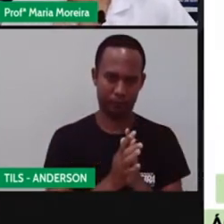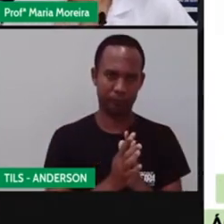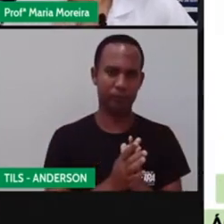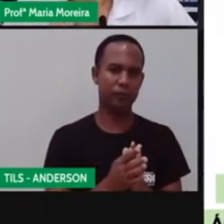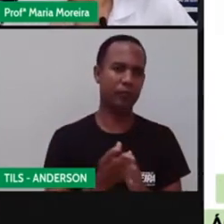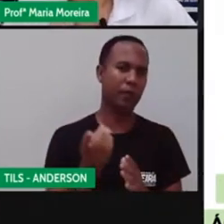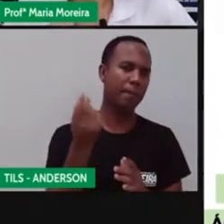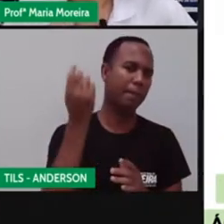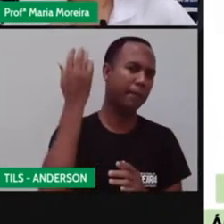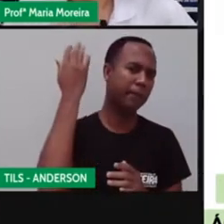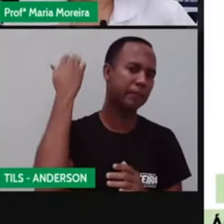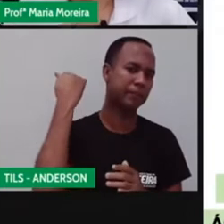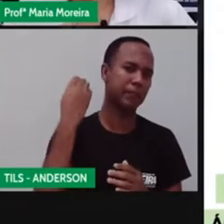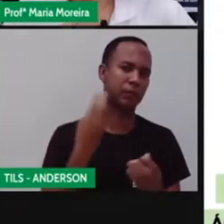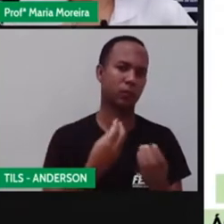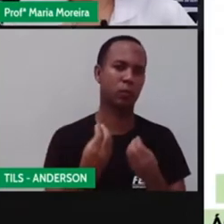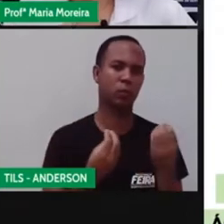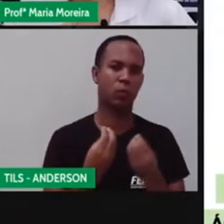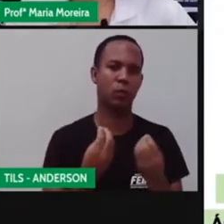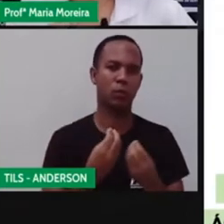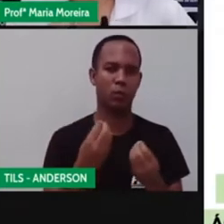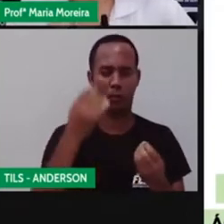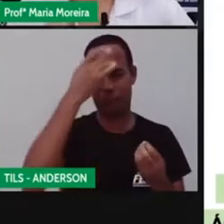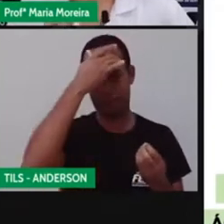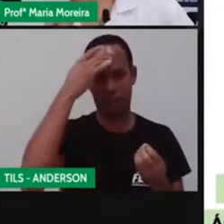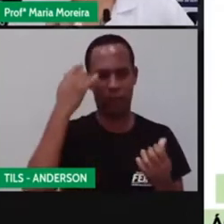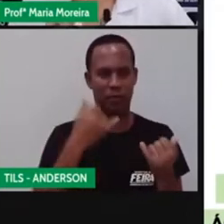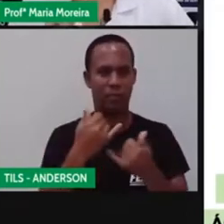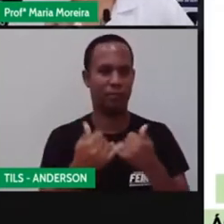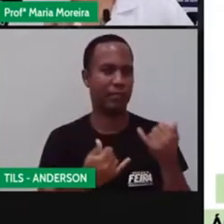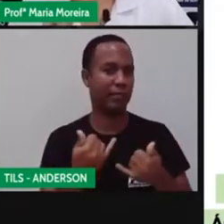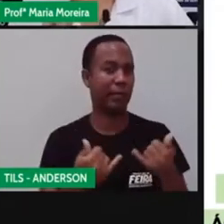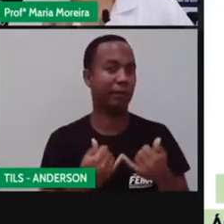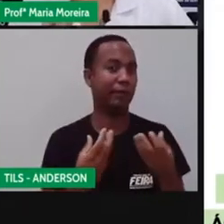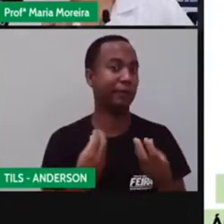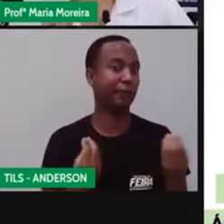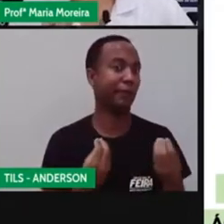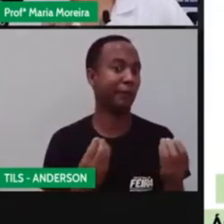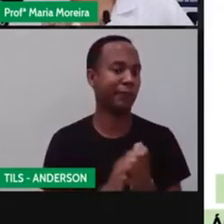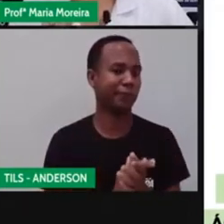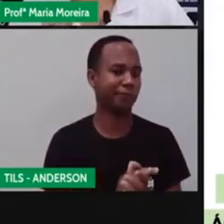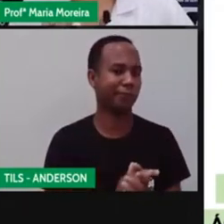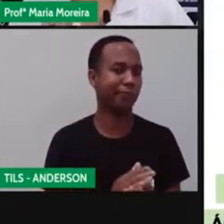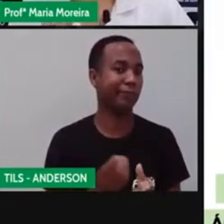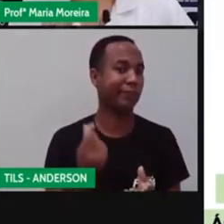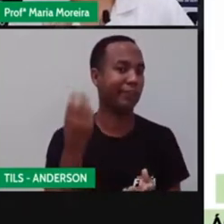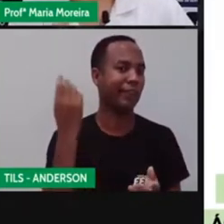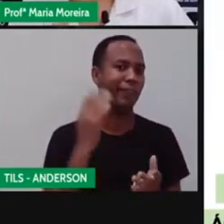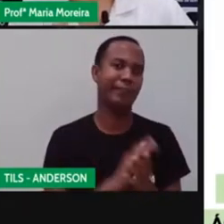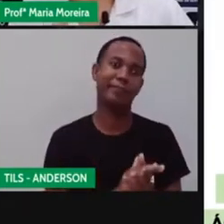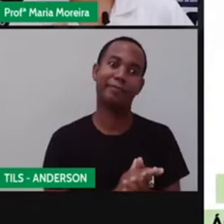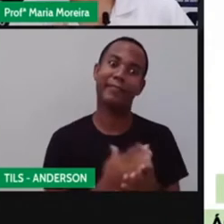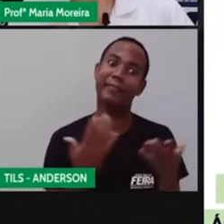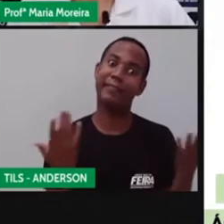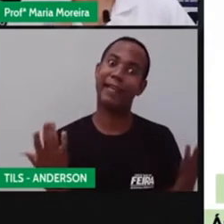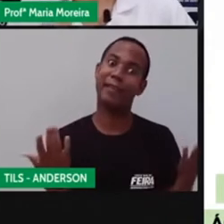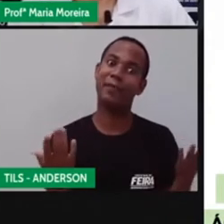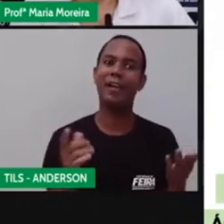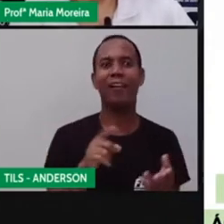Antigamente, como é que as pessoas brincavam? Como é que você acha, Anderson, que as pessoas brincavam antigamente? E aí?